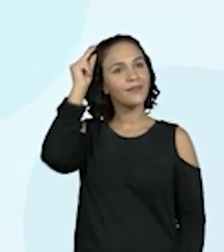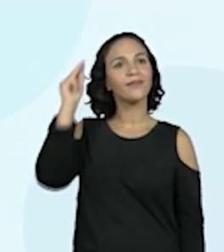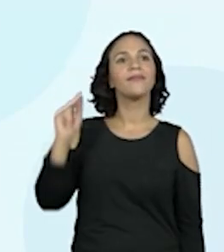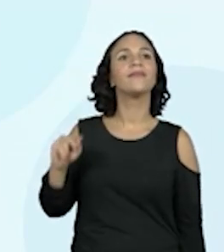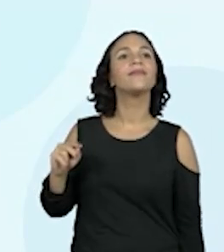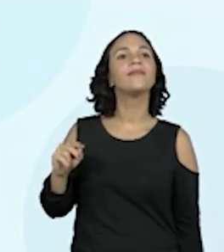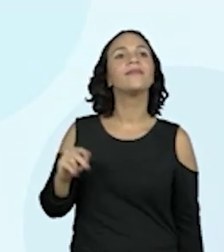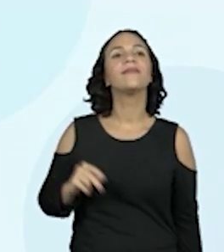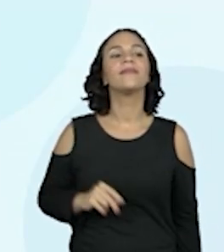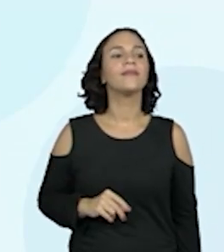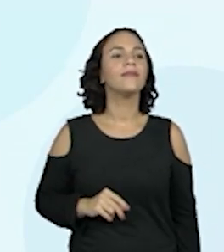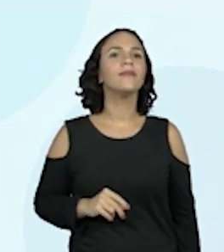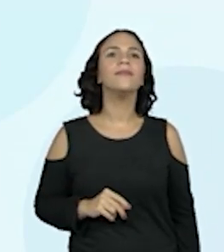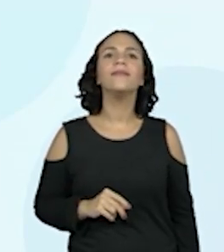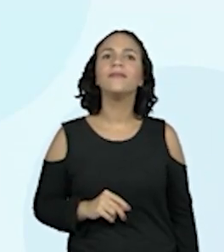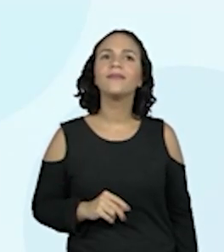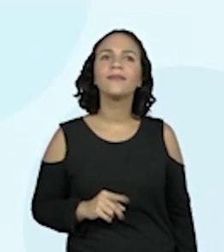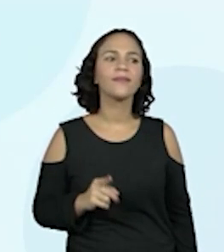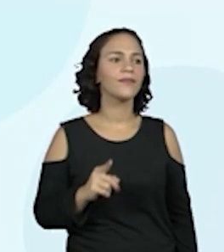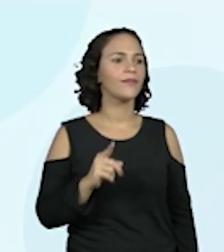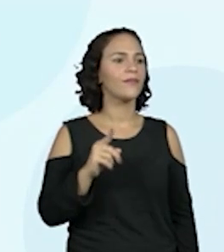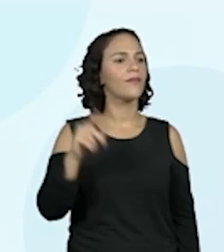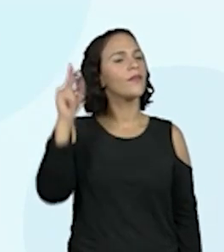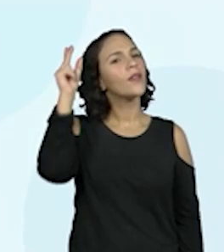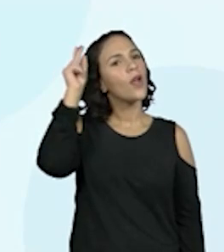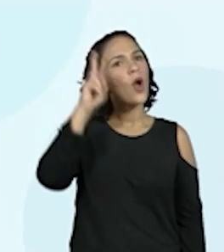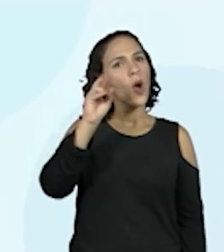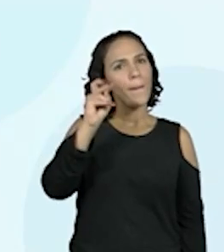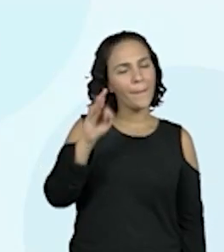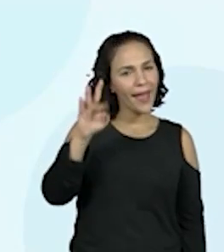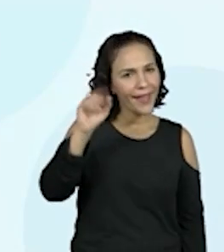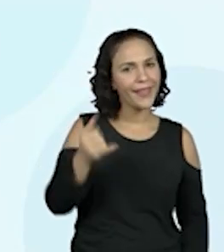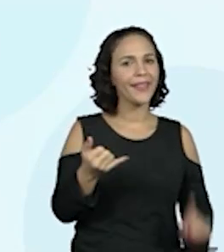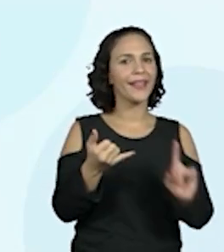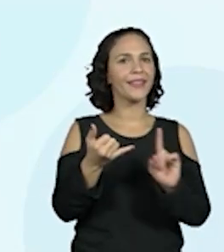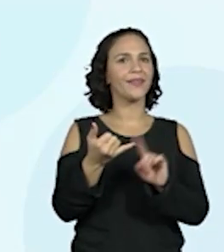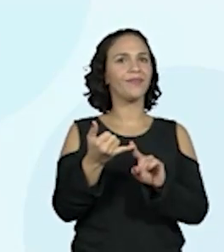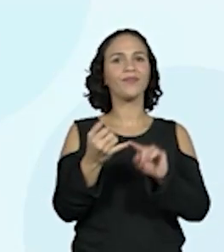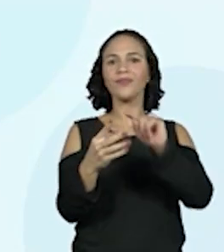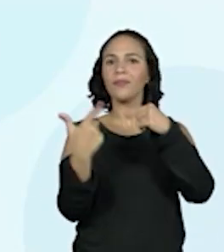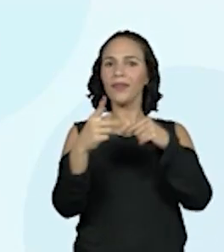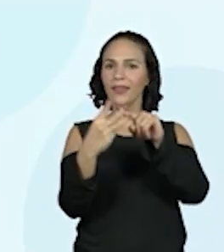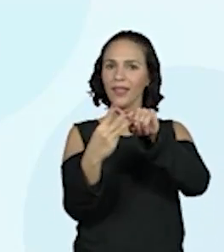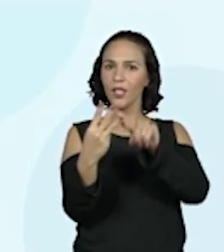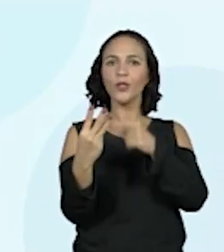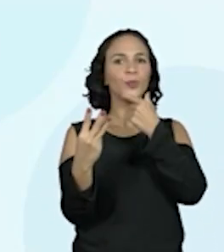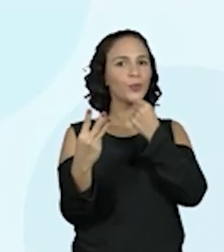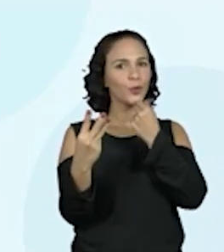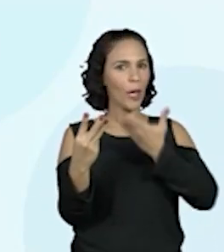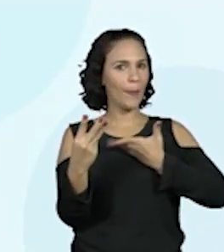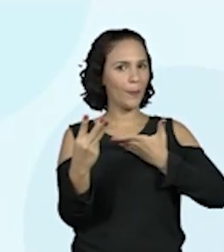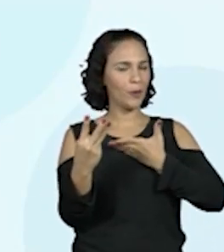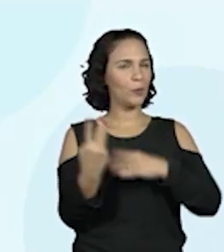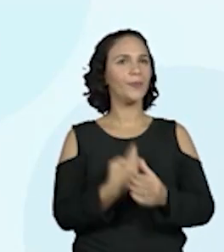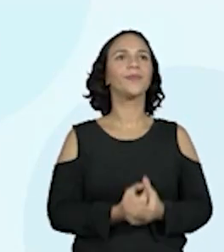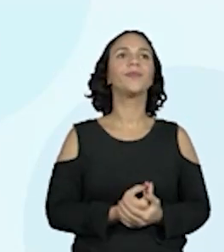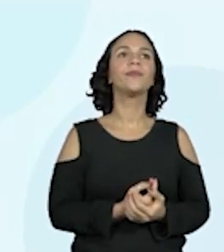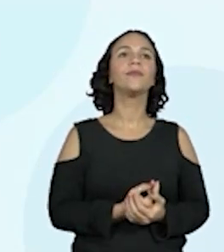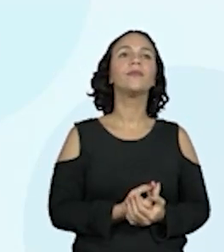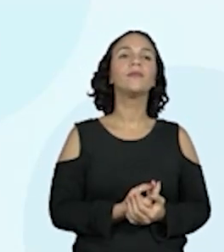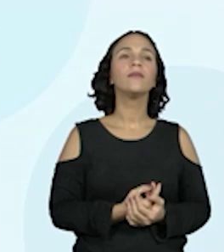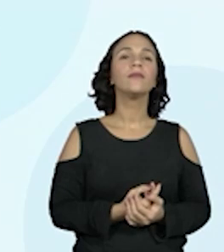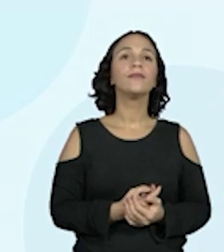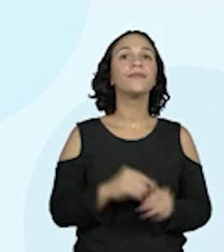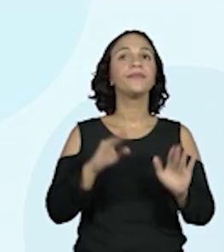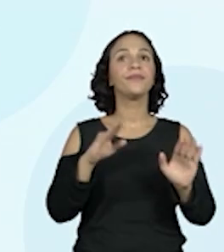Roberta. Para a gente relembrar aí um pouquinho. Nesta aula, vamos